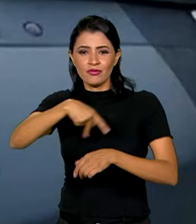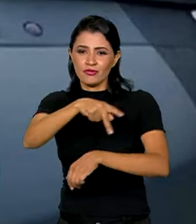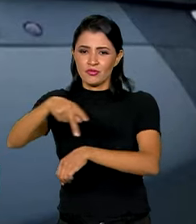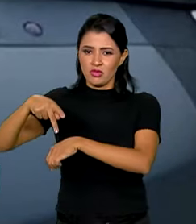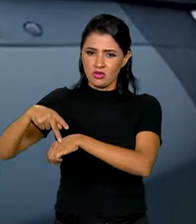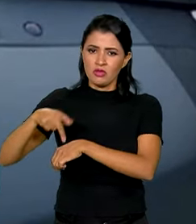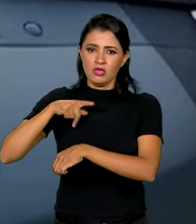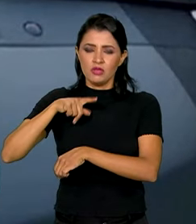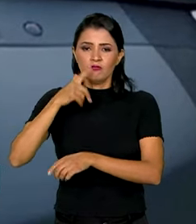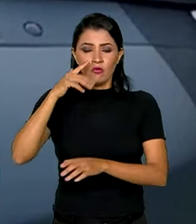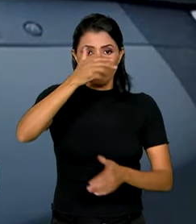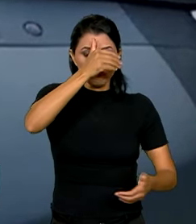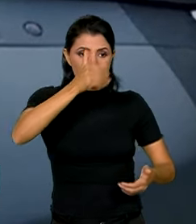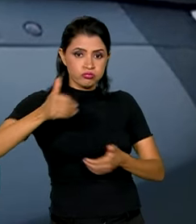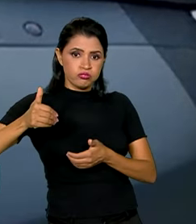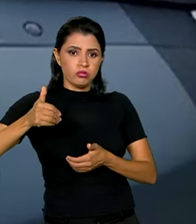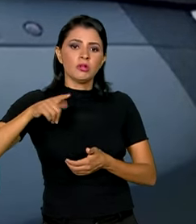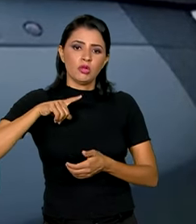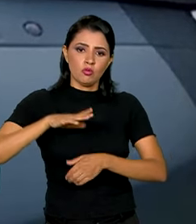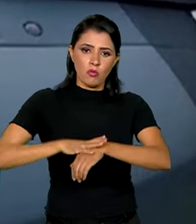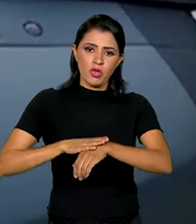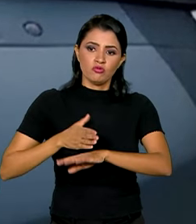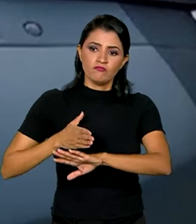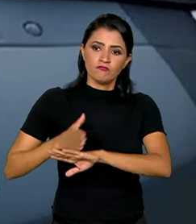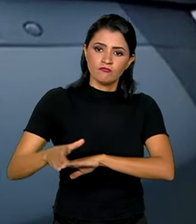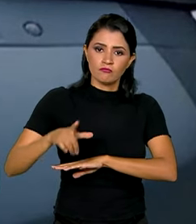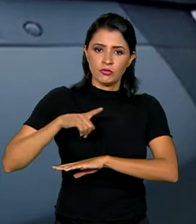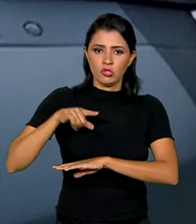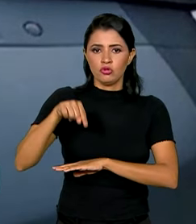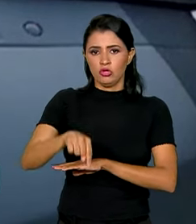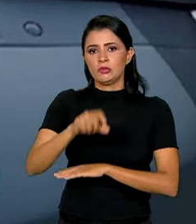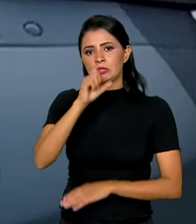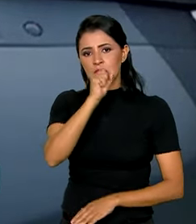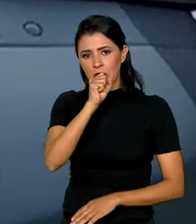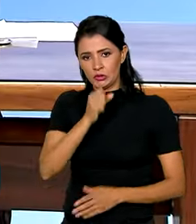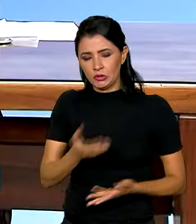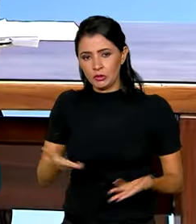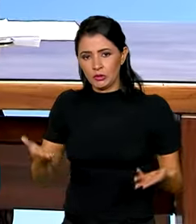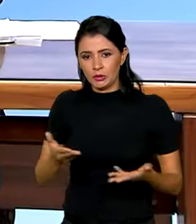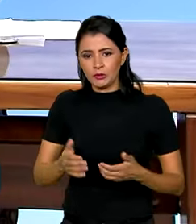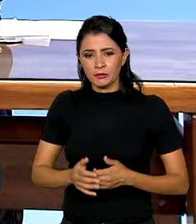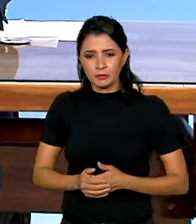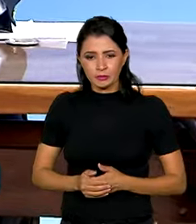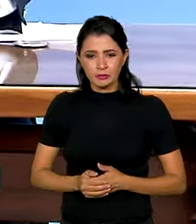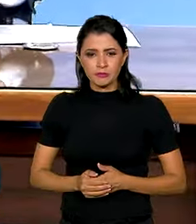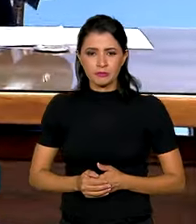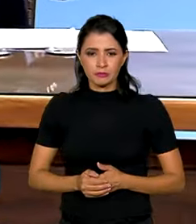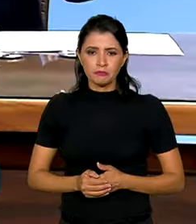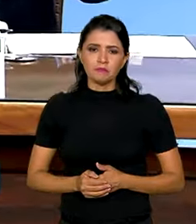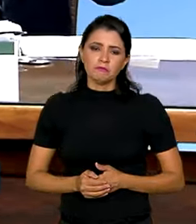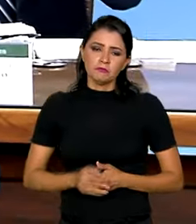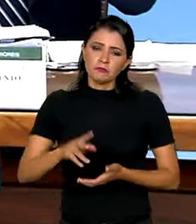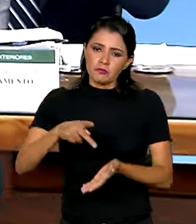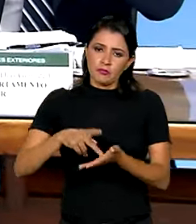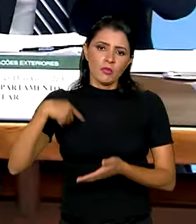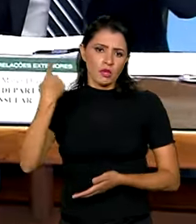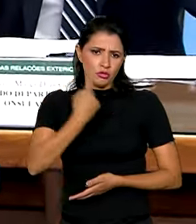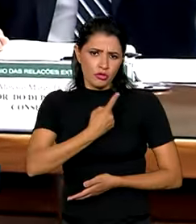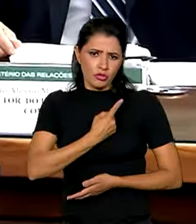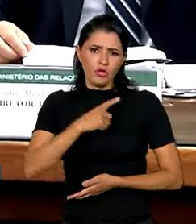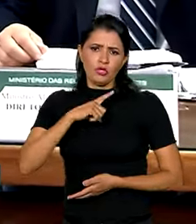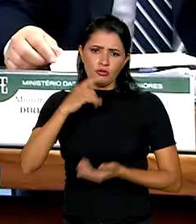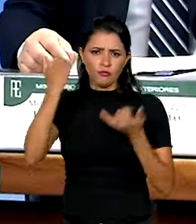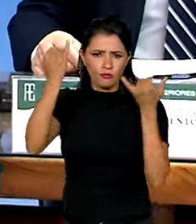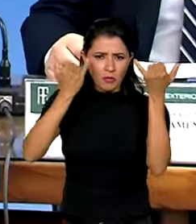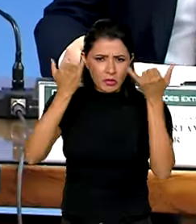foram feitas reféns durante a invasão do Hamas neste sábado. De fato, nós recebemos essa